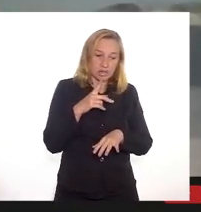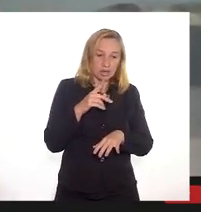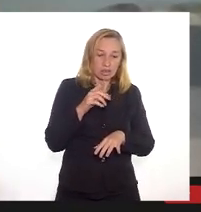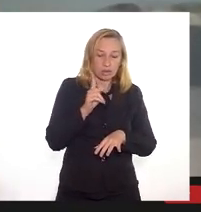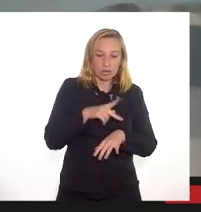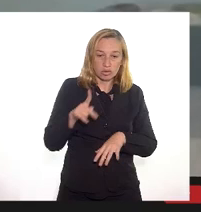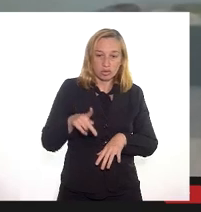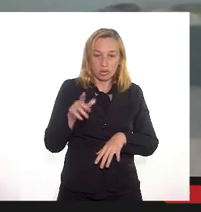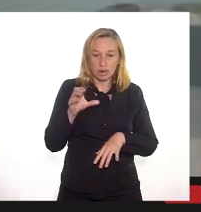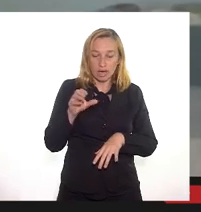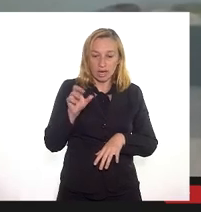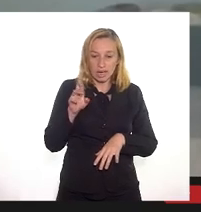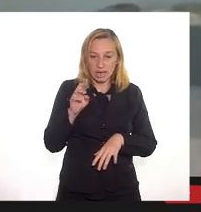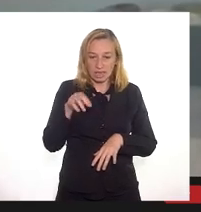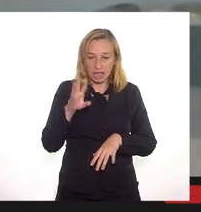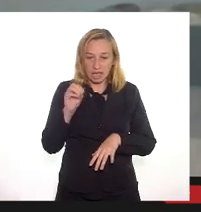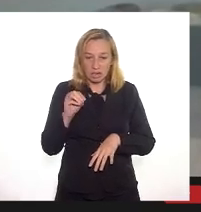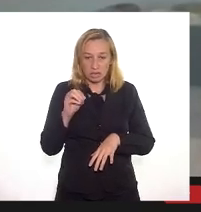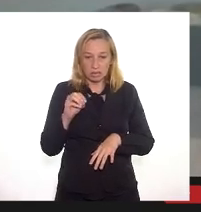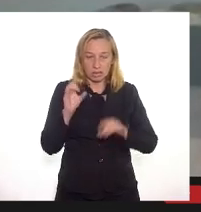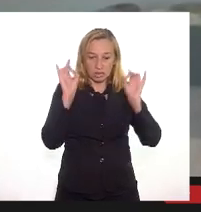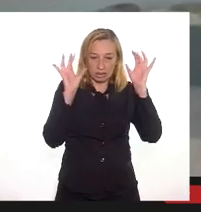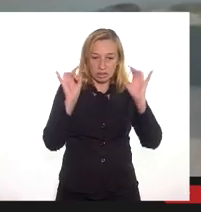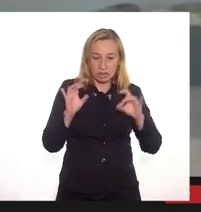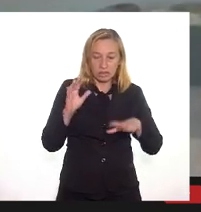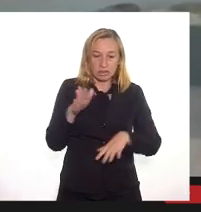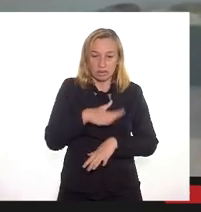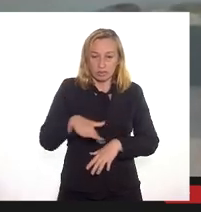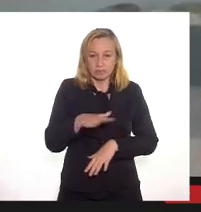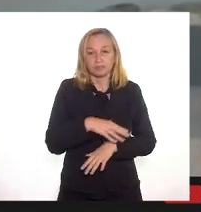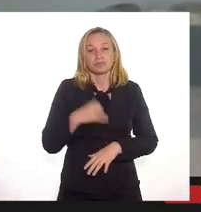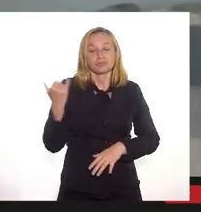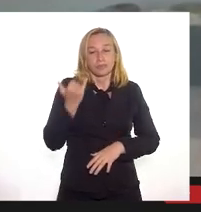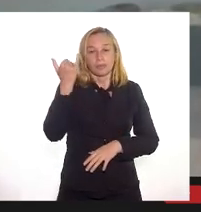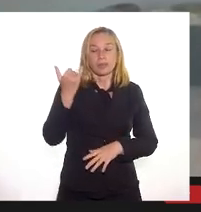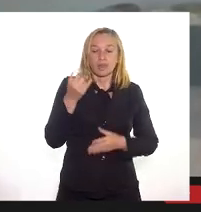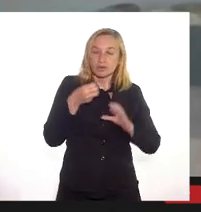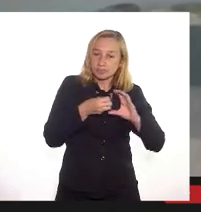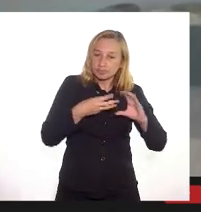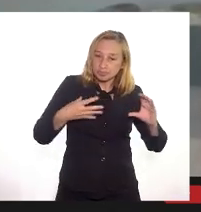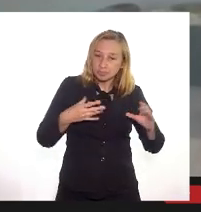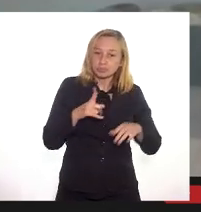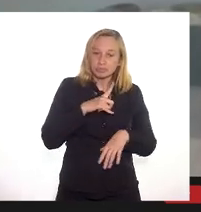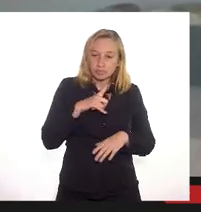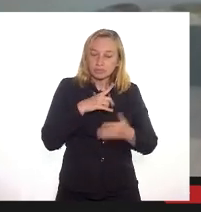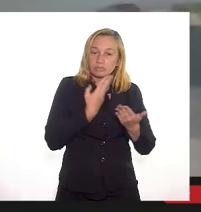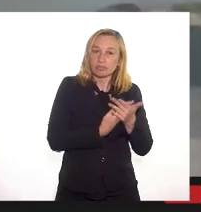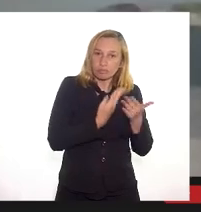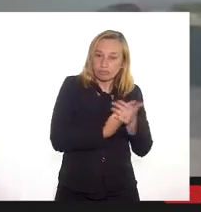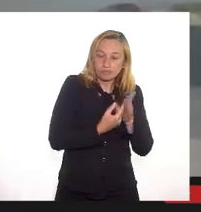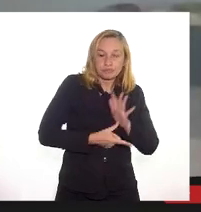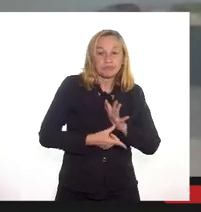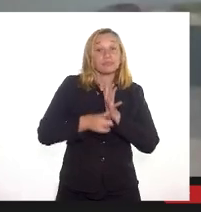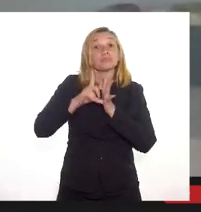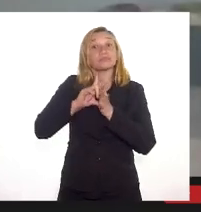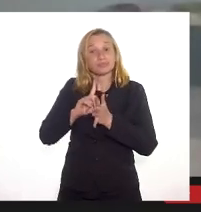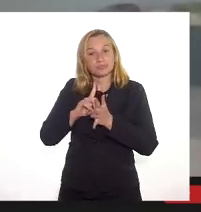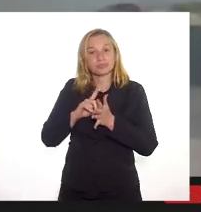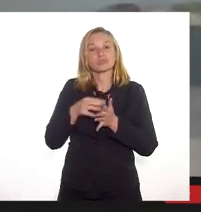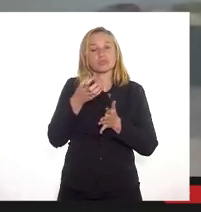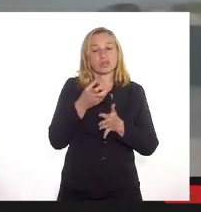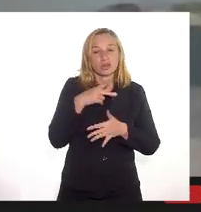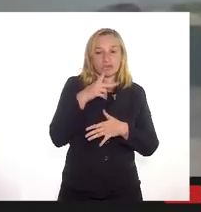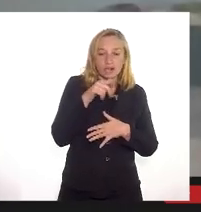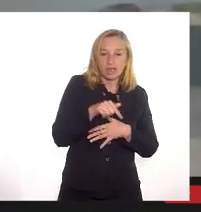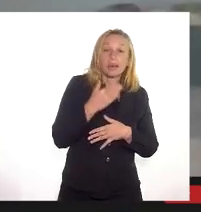que é um especialista na área né é importante que se caracterize nos estudos antes e é isso que eu queria colocar